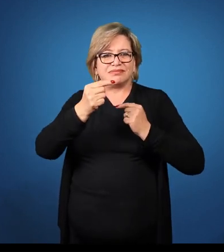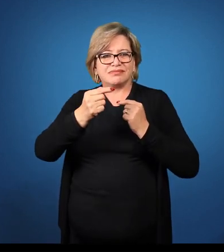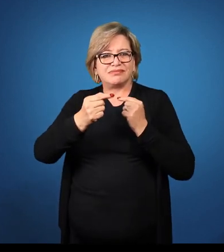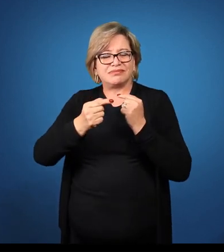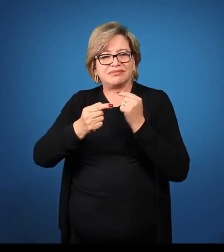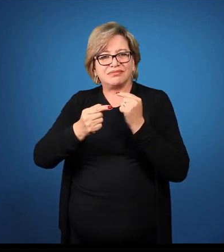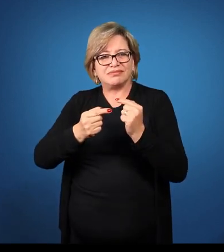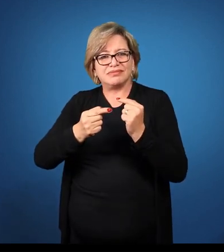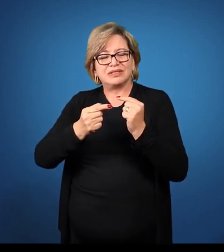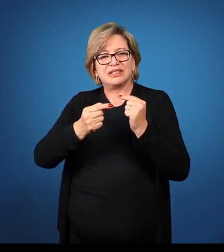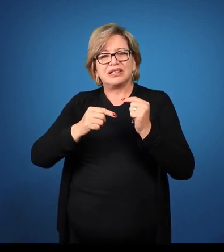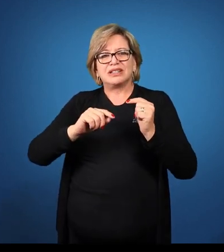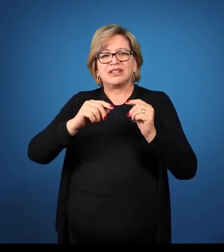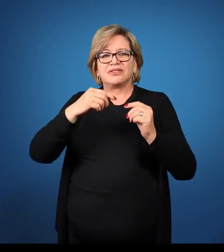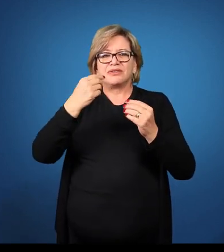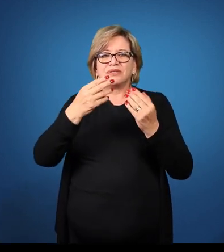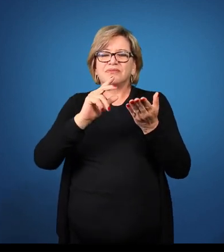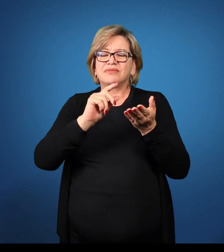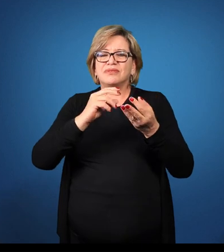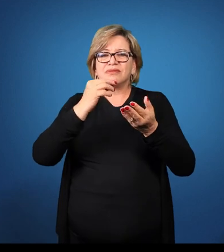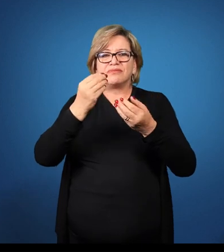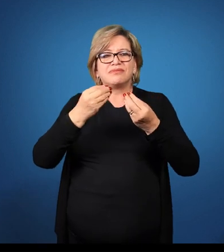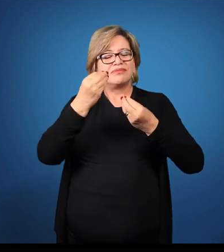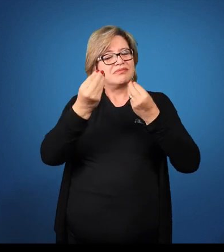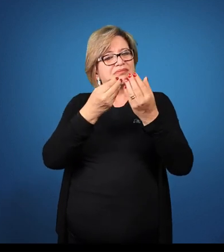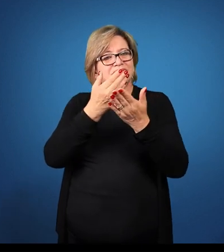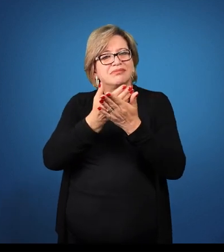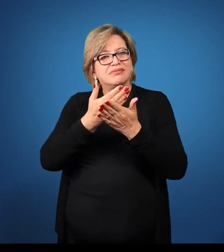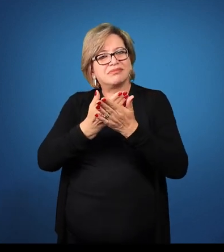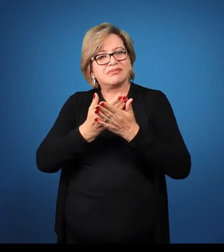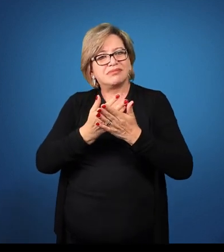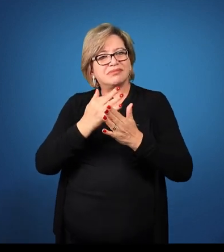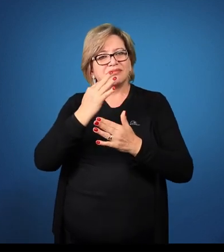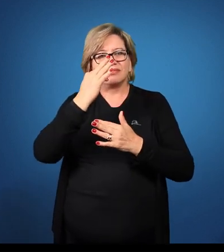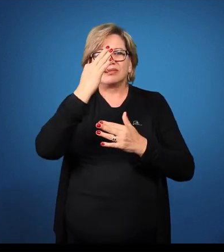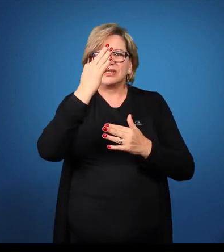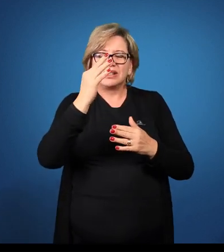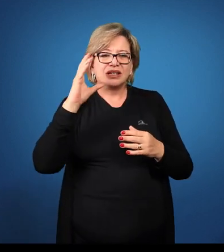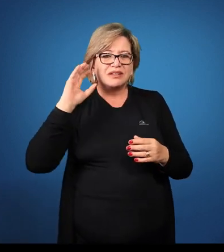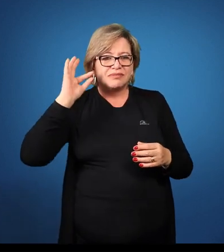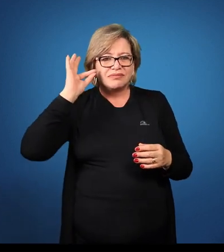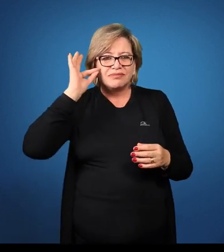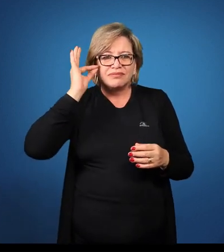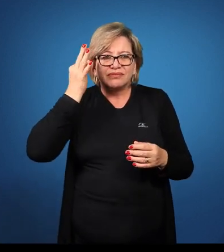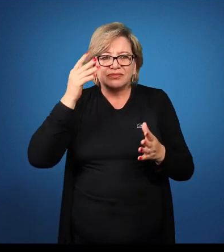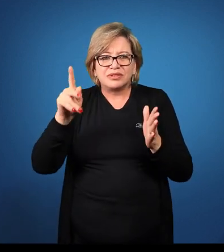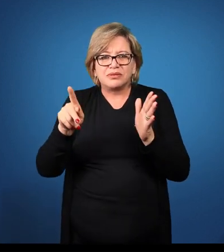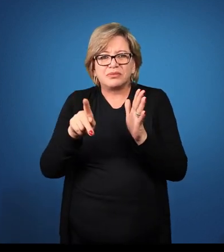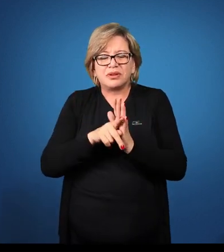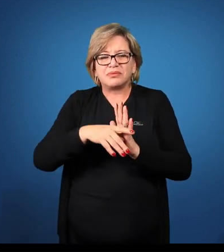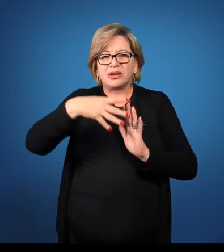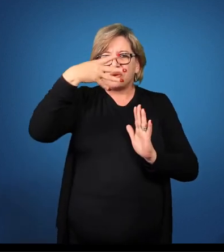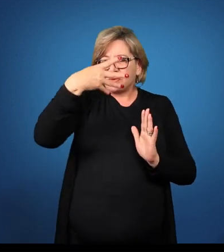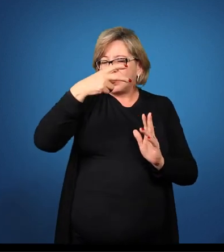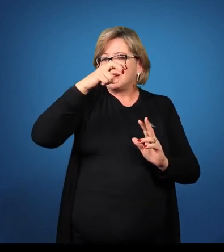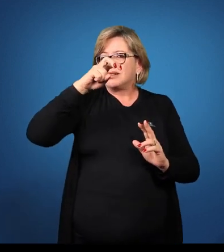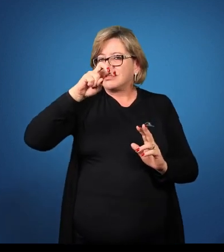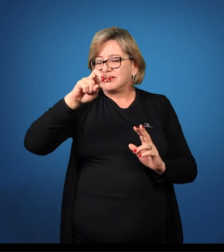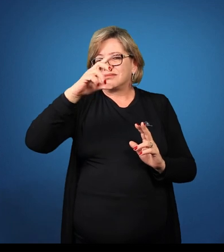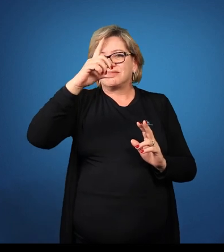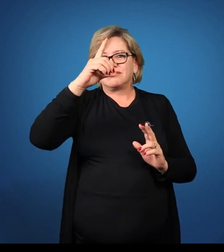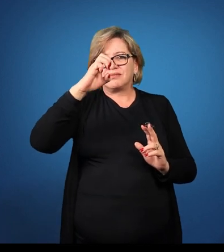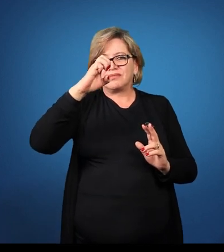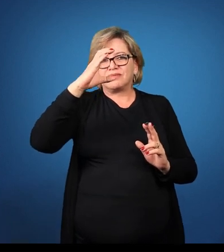Próximo capítulo, próxima aula, vamos falar bem rapidinho sobre a quarta e a quinta declinações